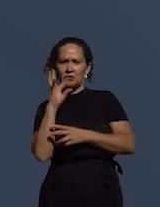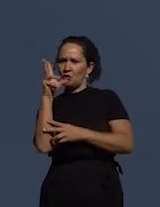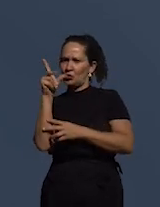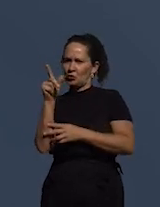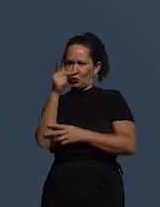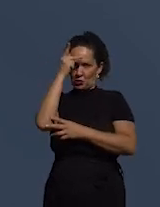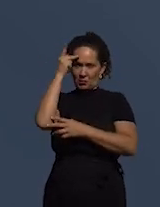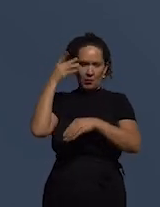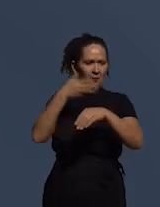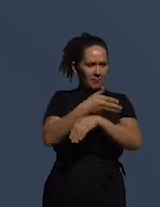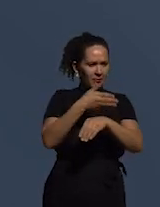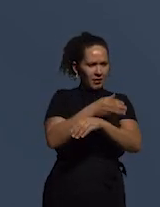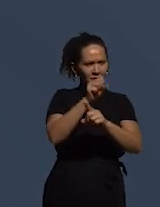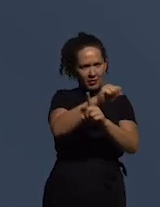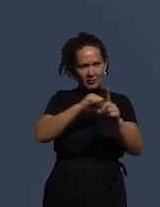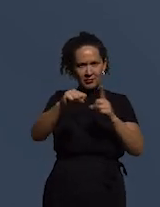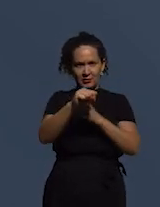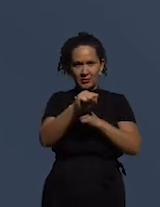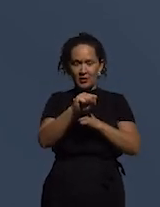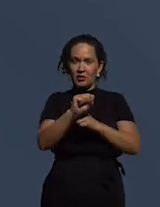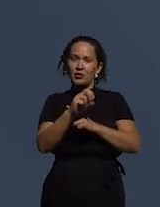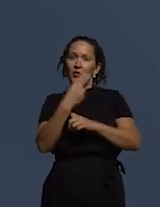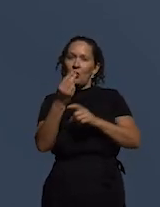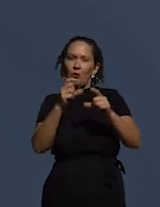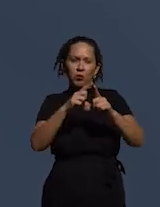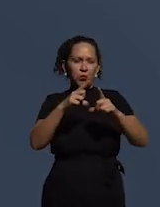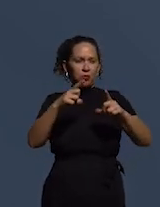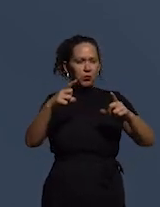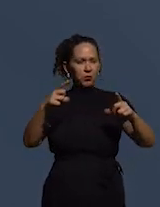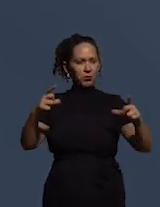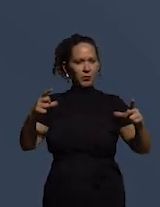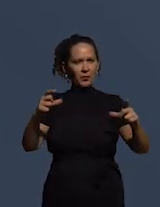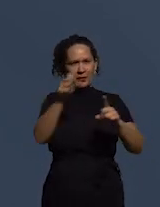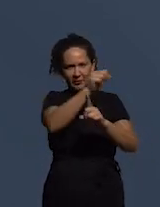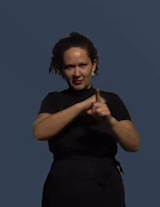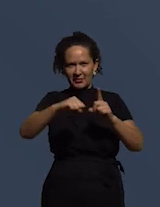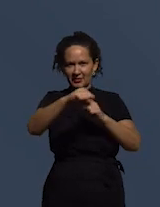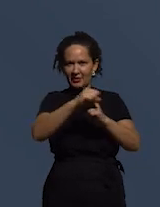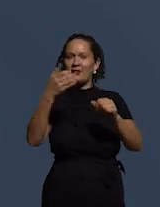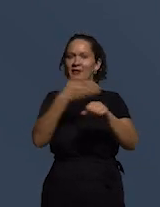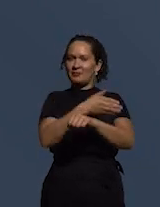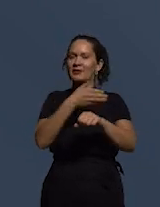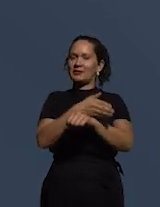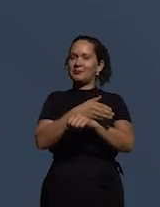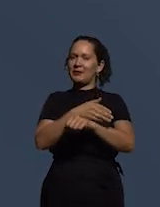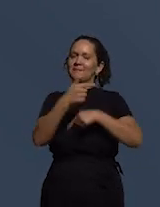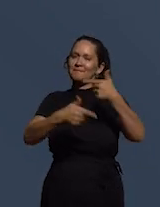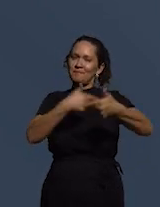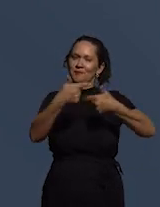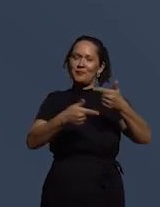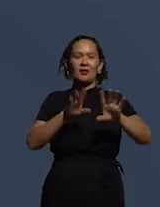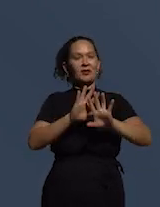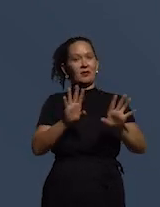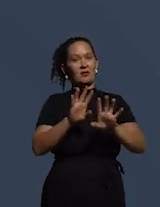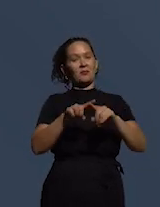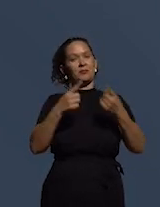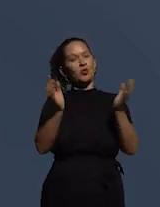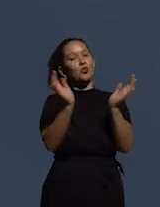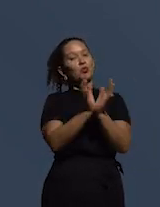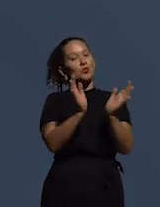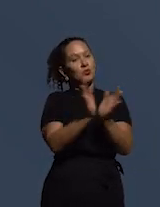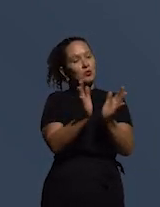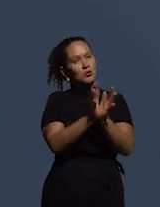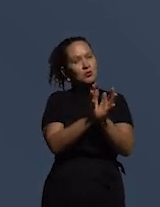a sociedade ou da sua maioria que esteja envolvida e atuante mas precisa de um grupo que